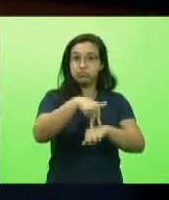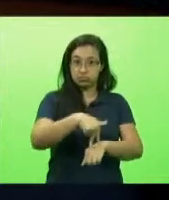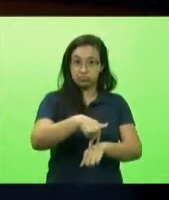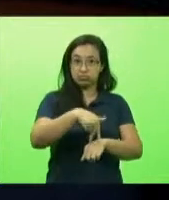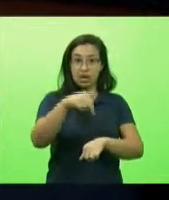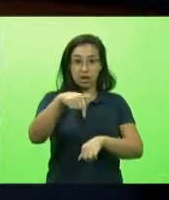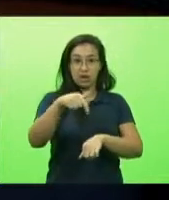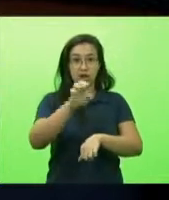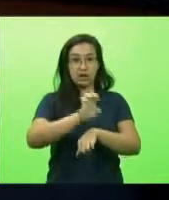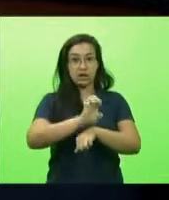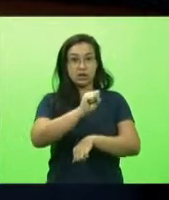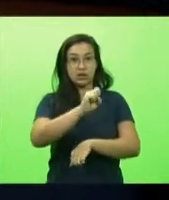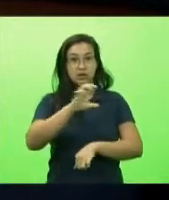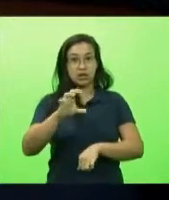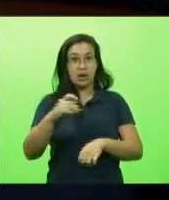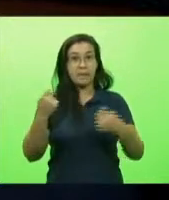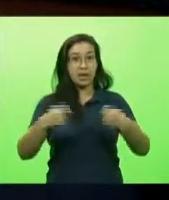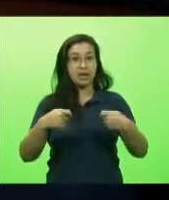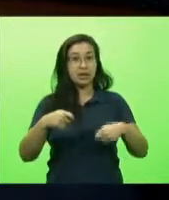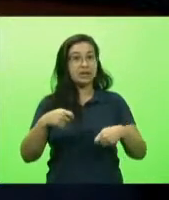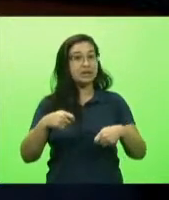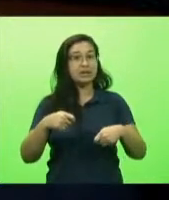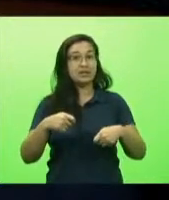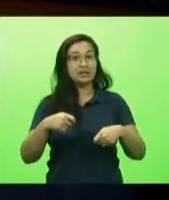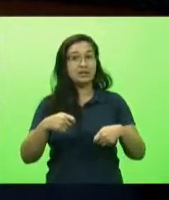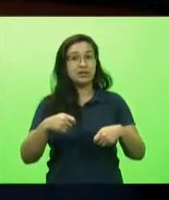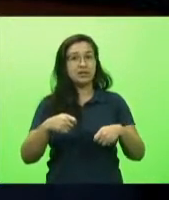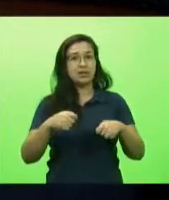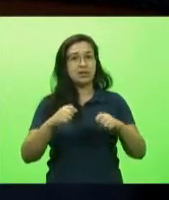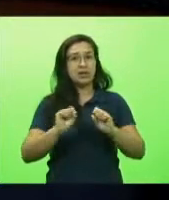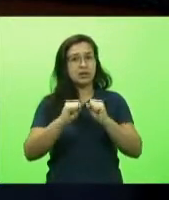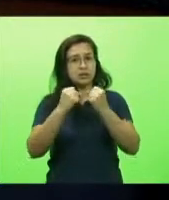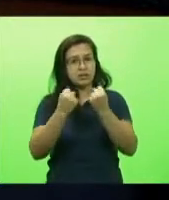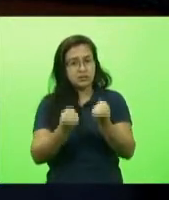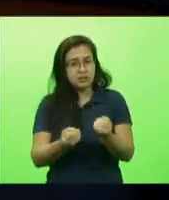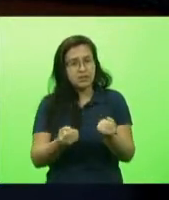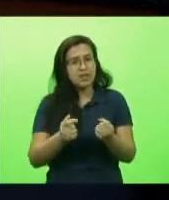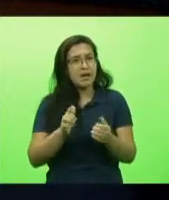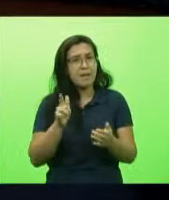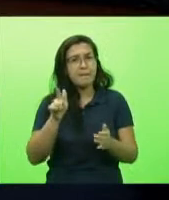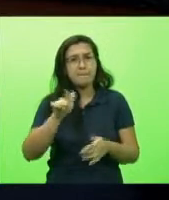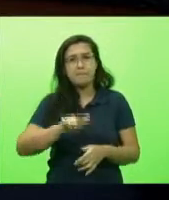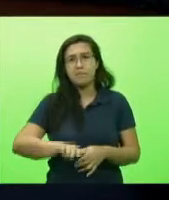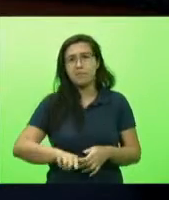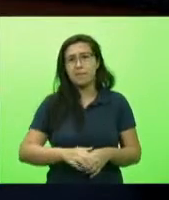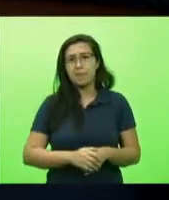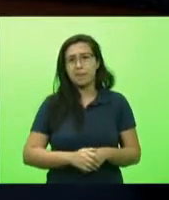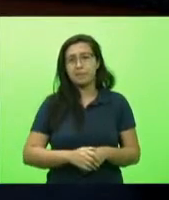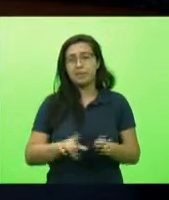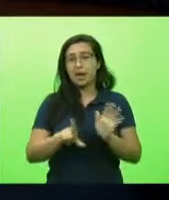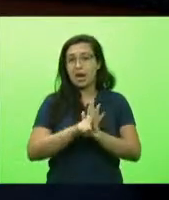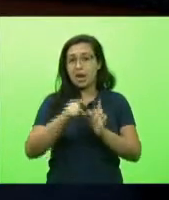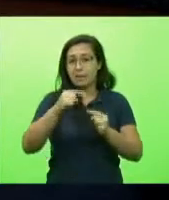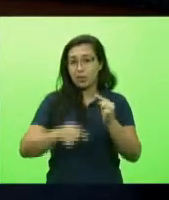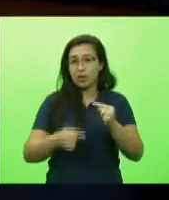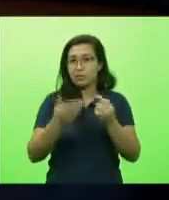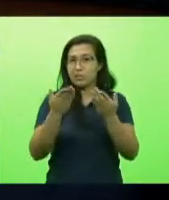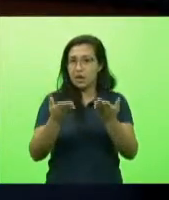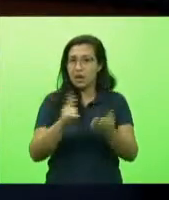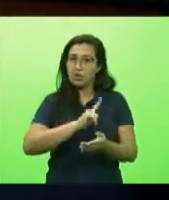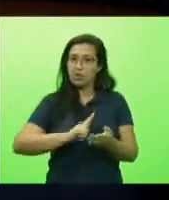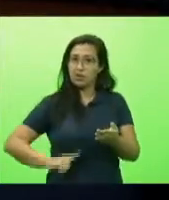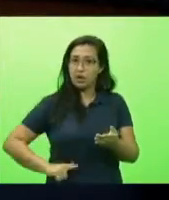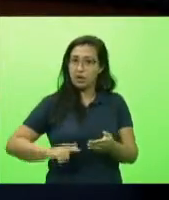Santa Catarina tem que ser mais protagonista não há lei que proíba o governador de agir em relação a isso nós